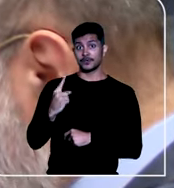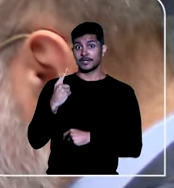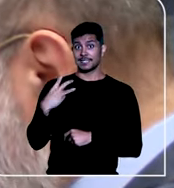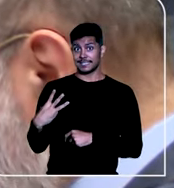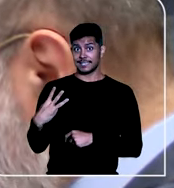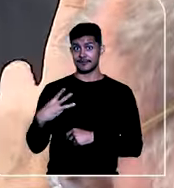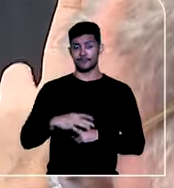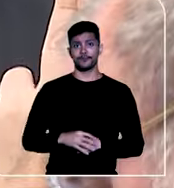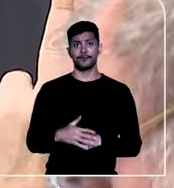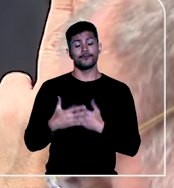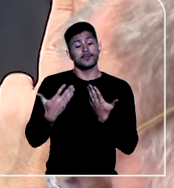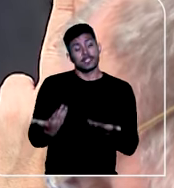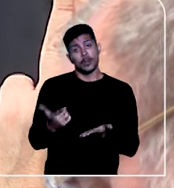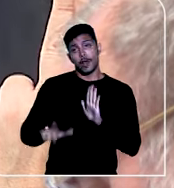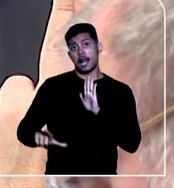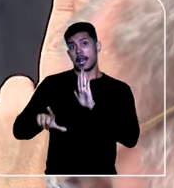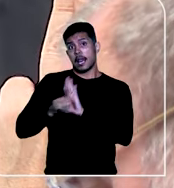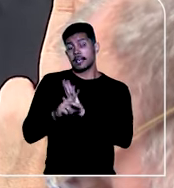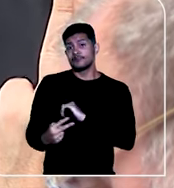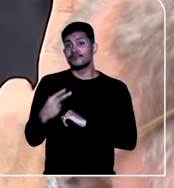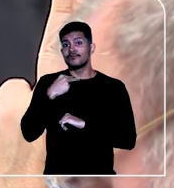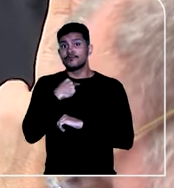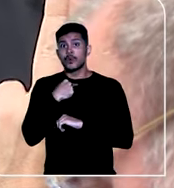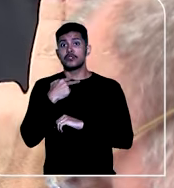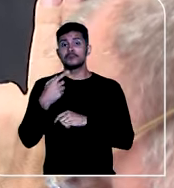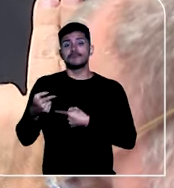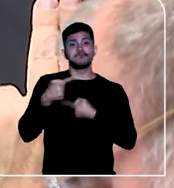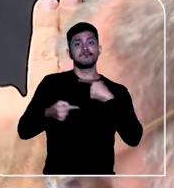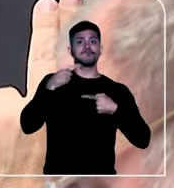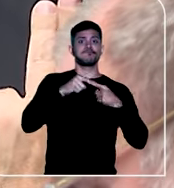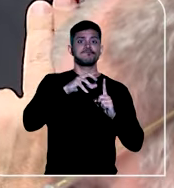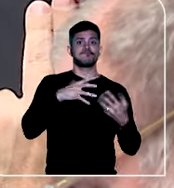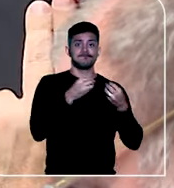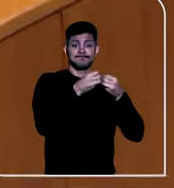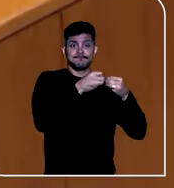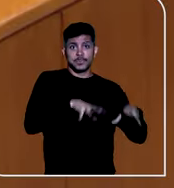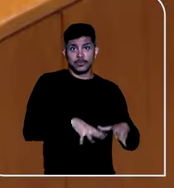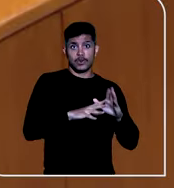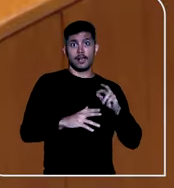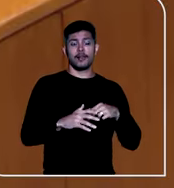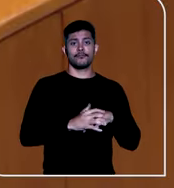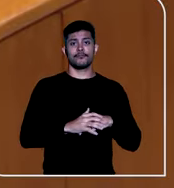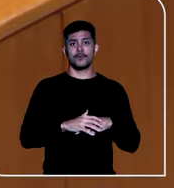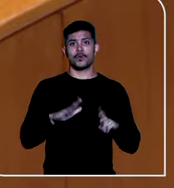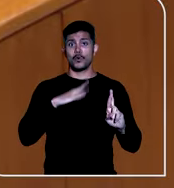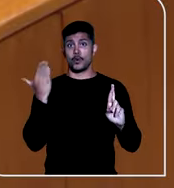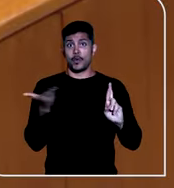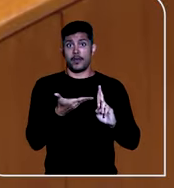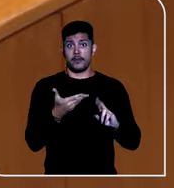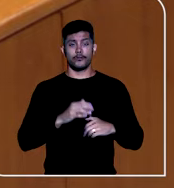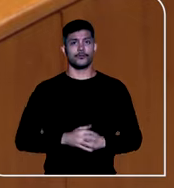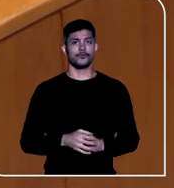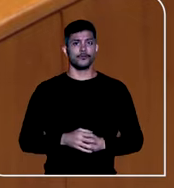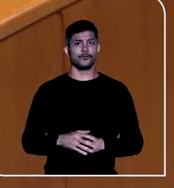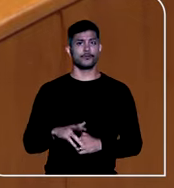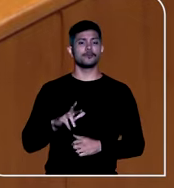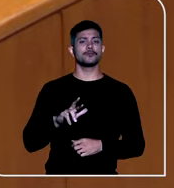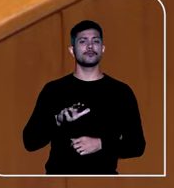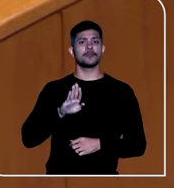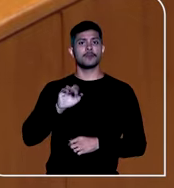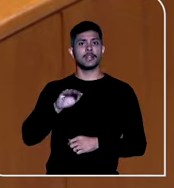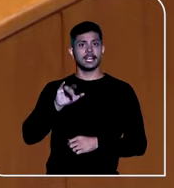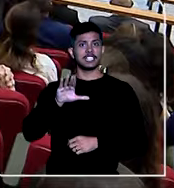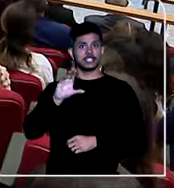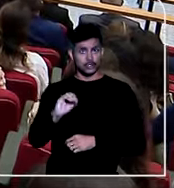2013, não podendo a lei retroagir para prejudicar o réu. Raul Araújo foi acompanhado pelo ministro Benedito